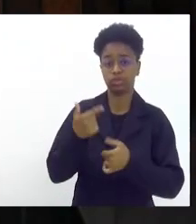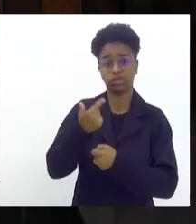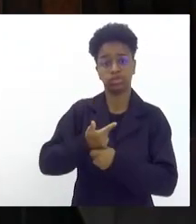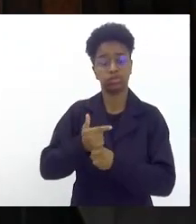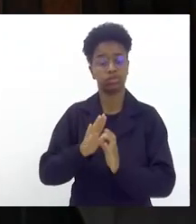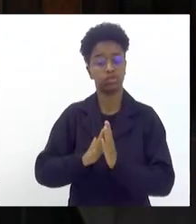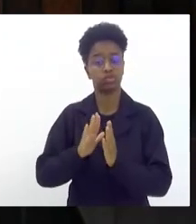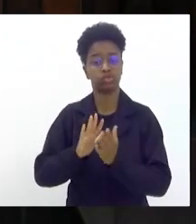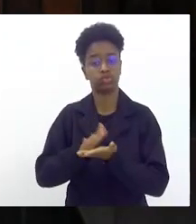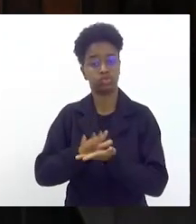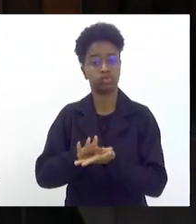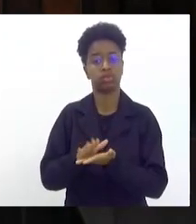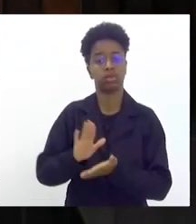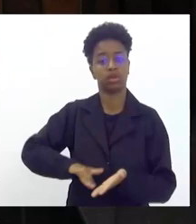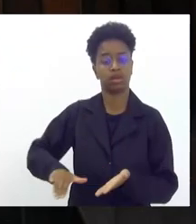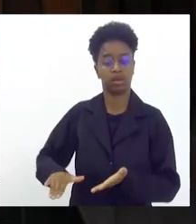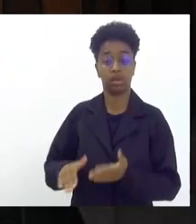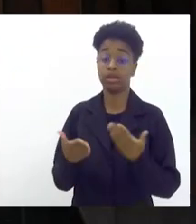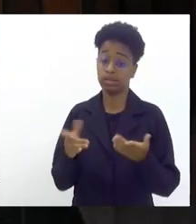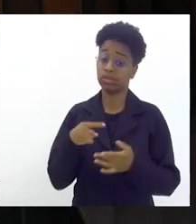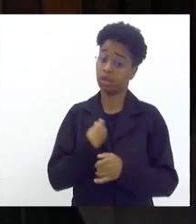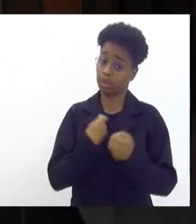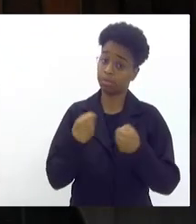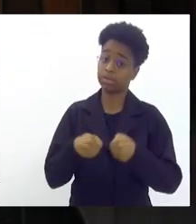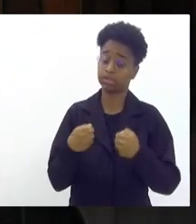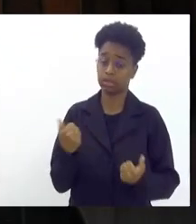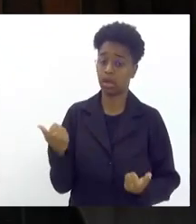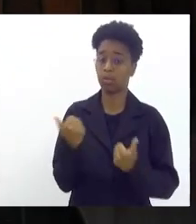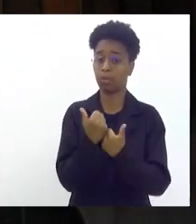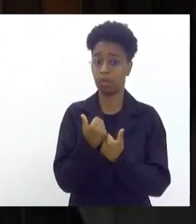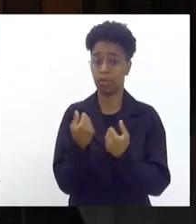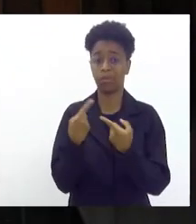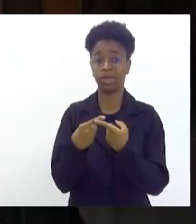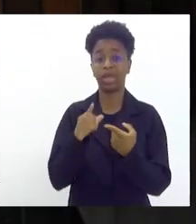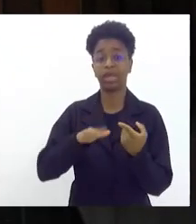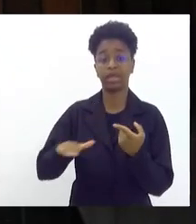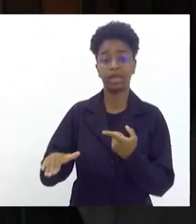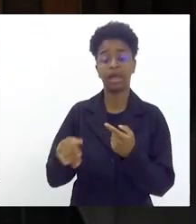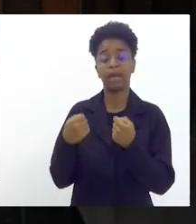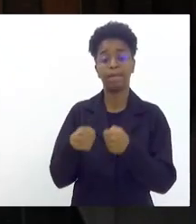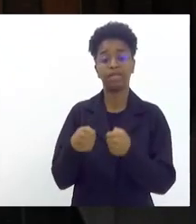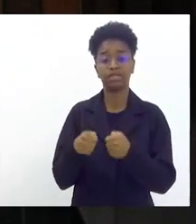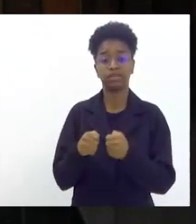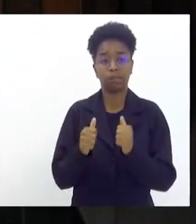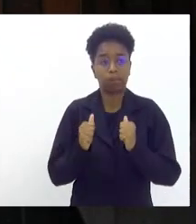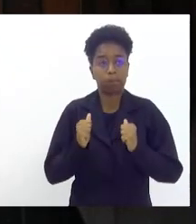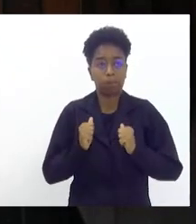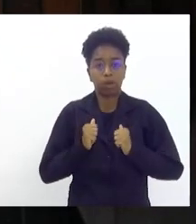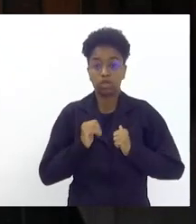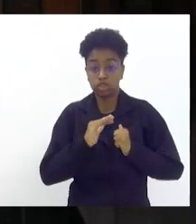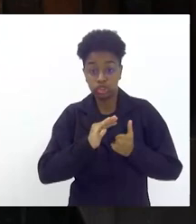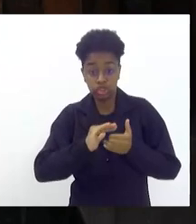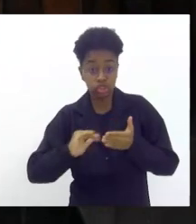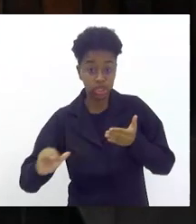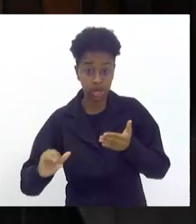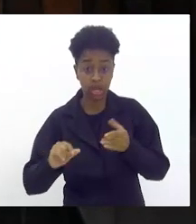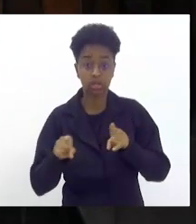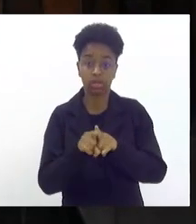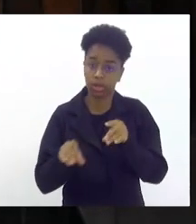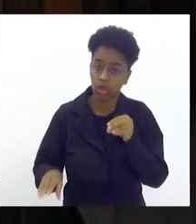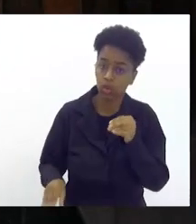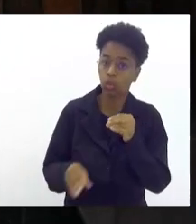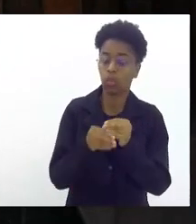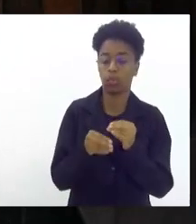desse aporte, dessa ajuda, porque as crianças, a gente precisa tirá-la da ociosidade e incluir as crianças.